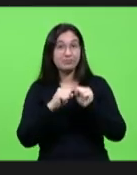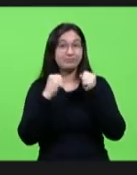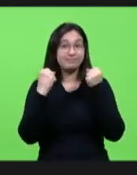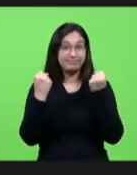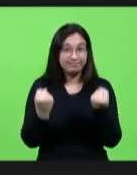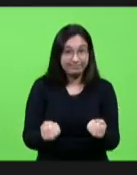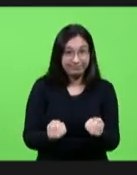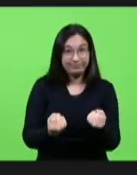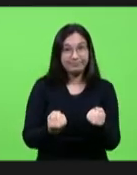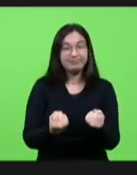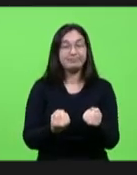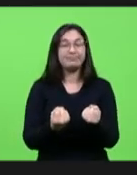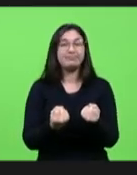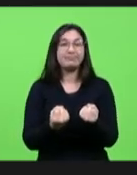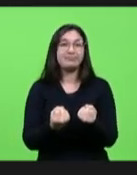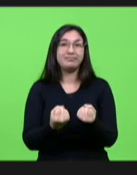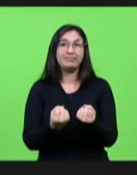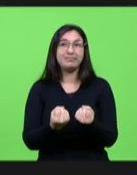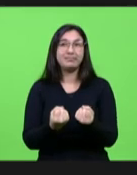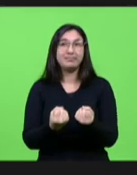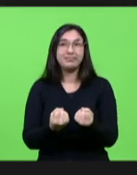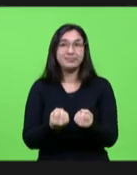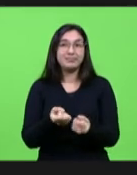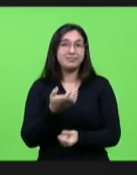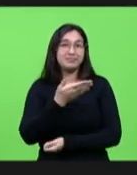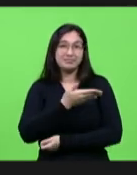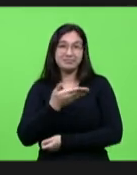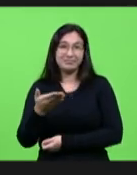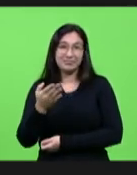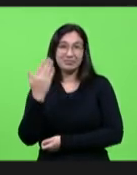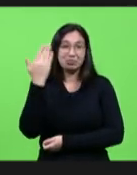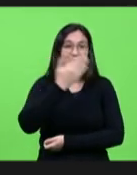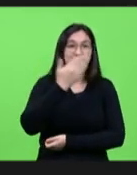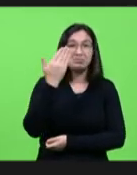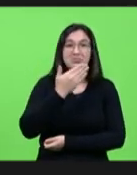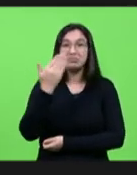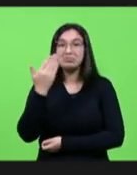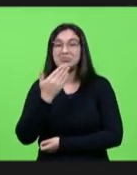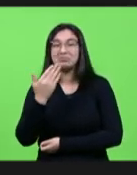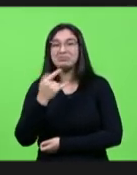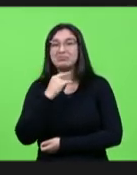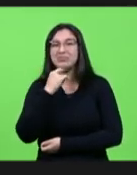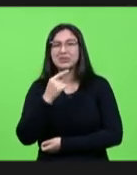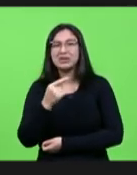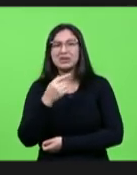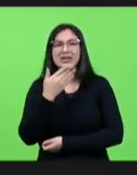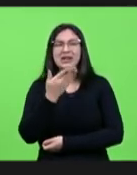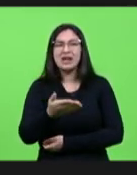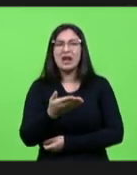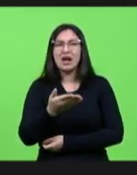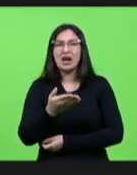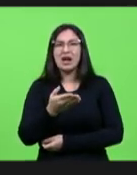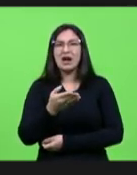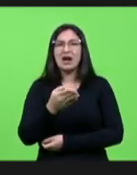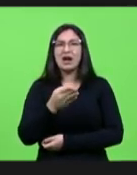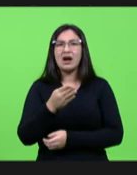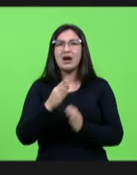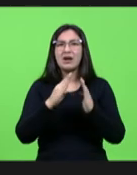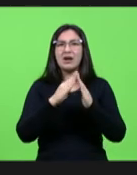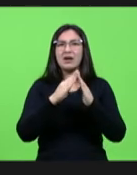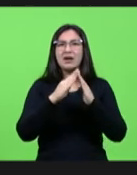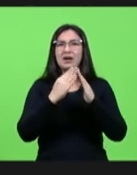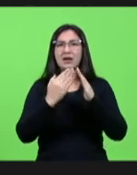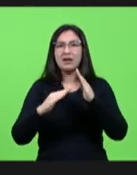daqueles que não são vistos que estão lá nos quilobos que estão nas